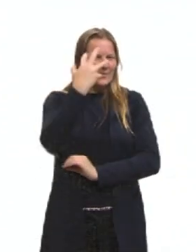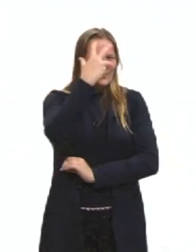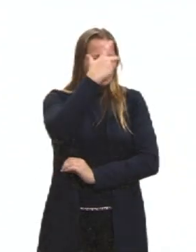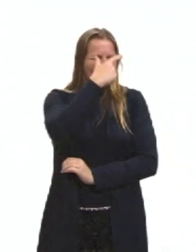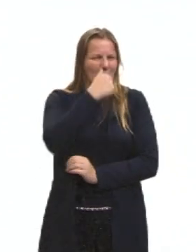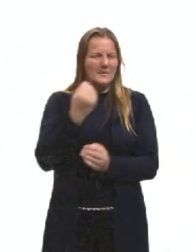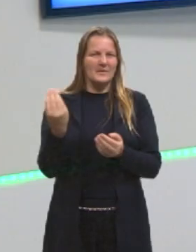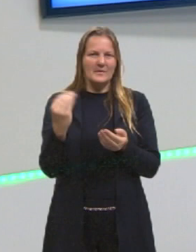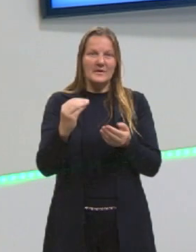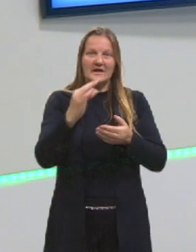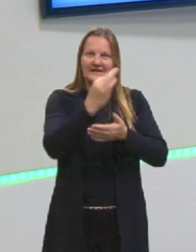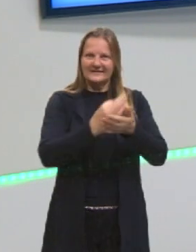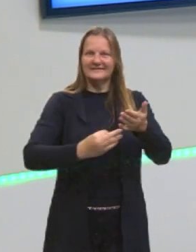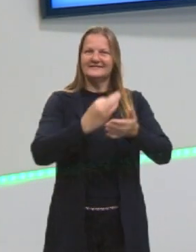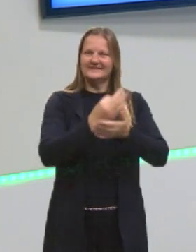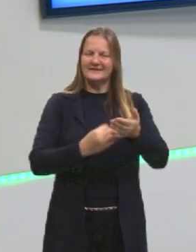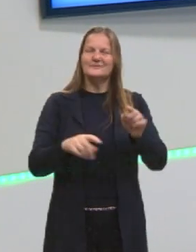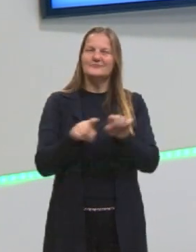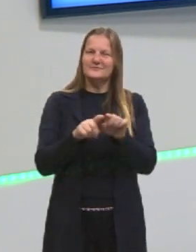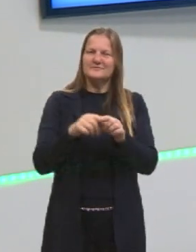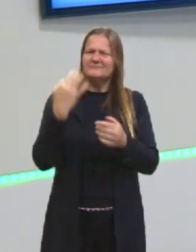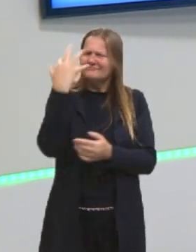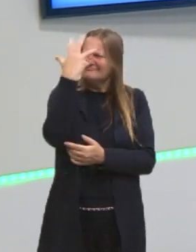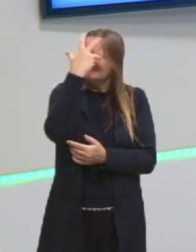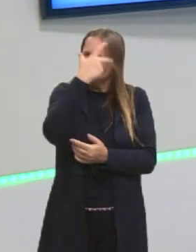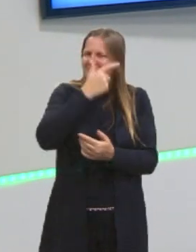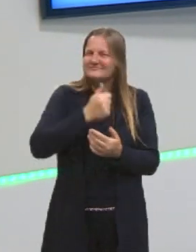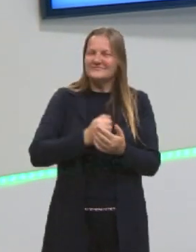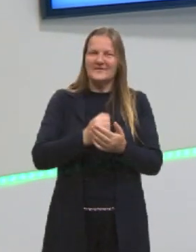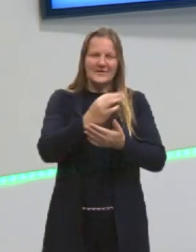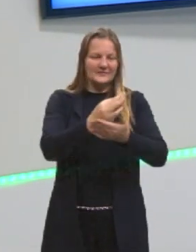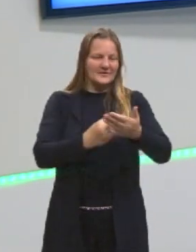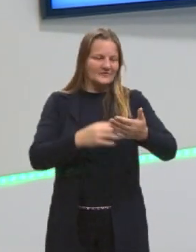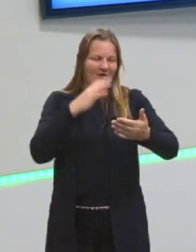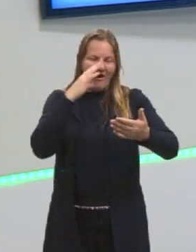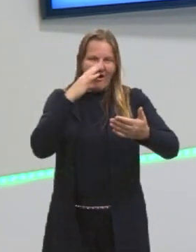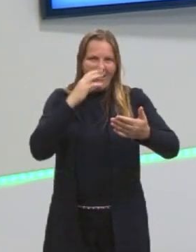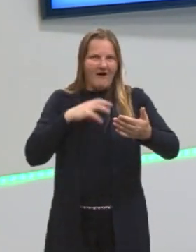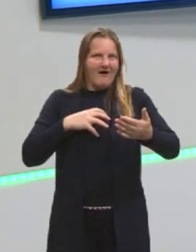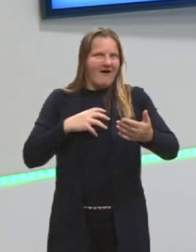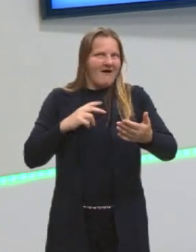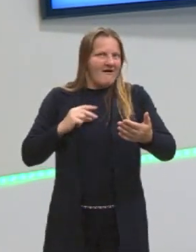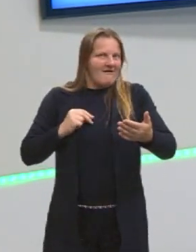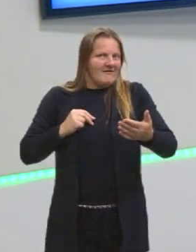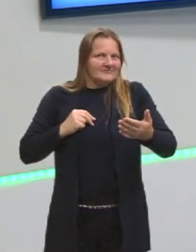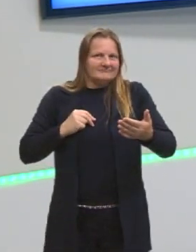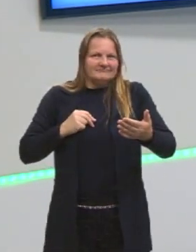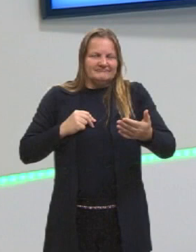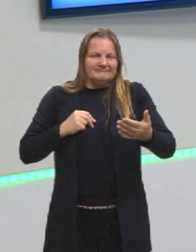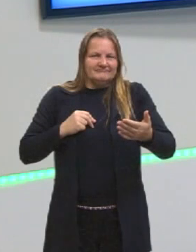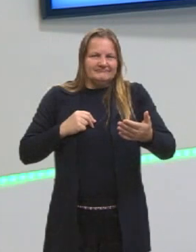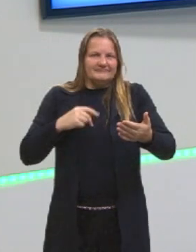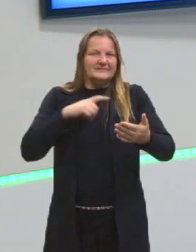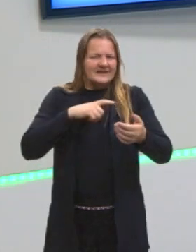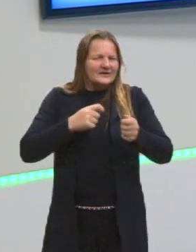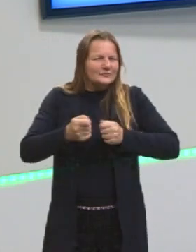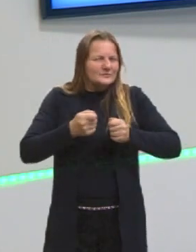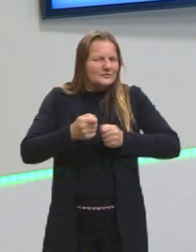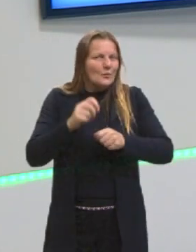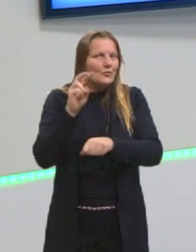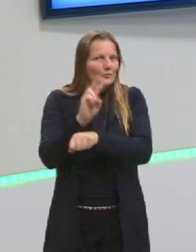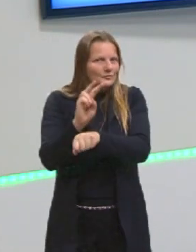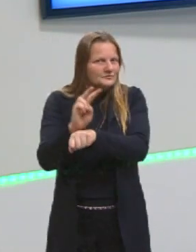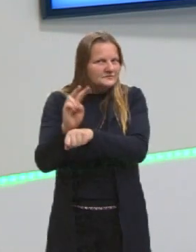dentro do teu texto para que ele fique bonitinho, para que pareça que tu tem domínio disso e disso e daquilo daquele outro. Mas espera aí,